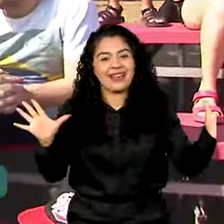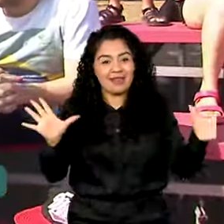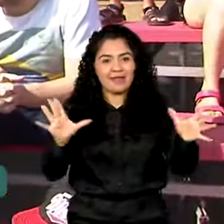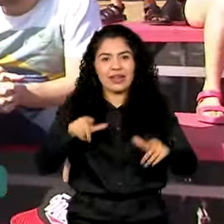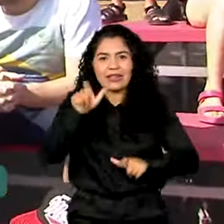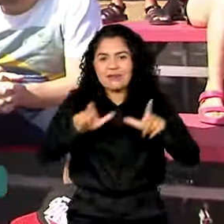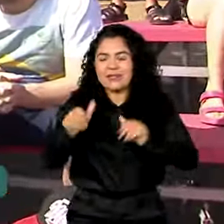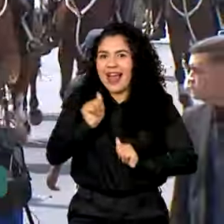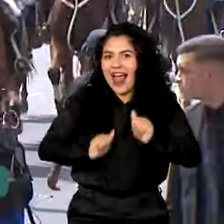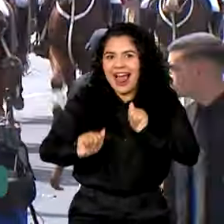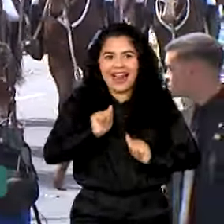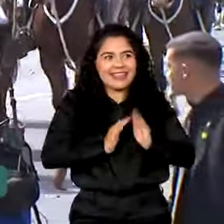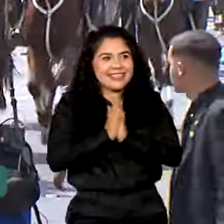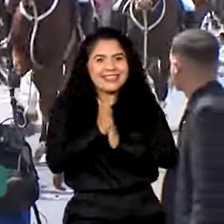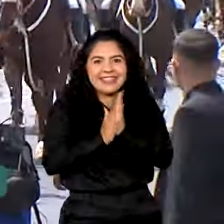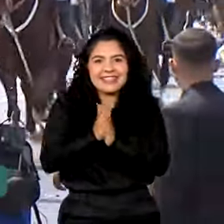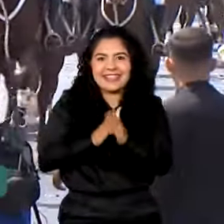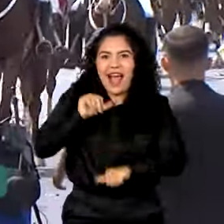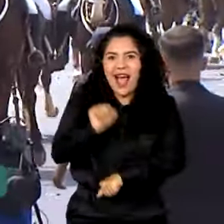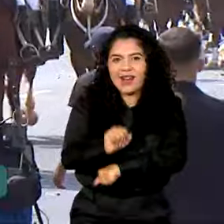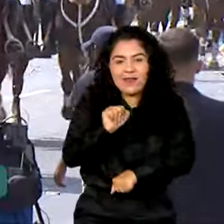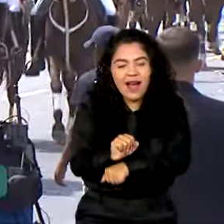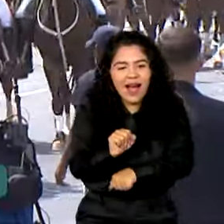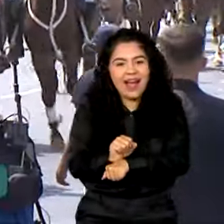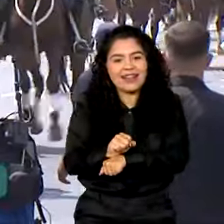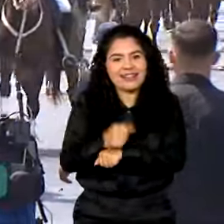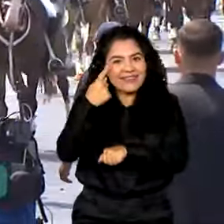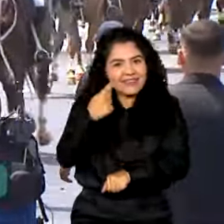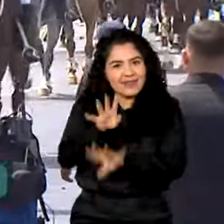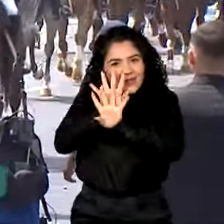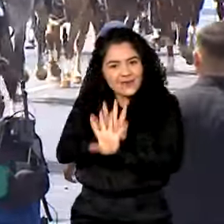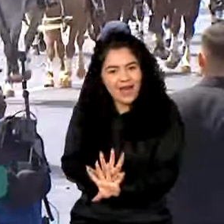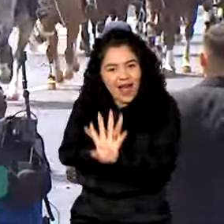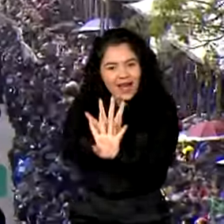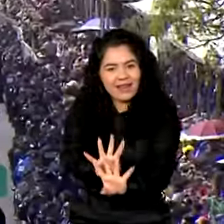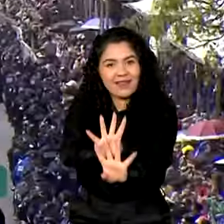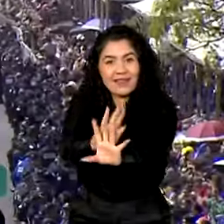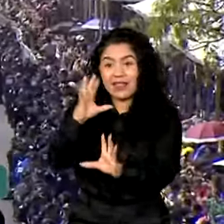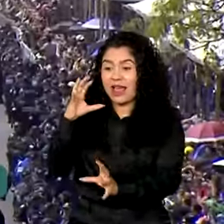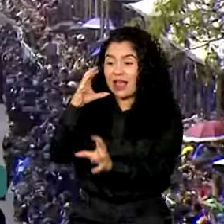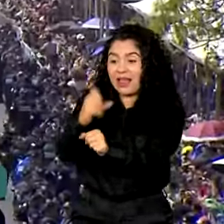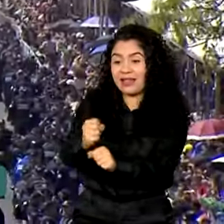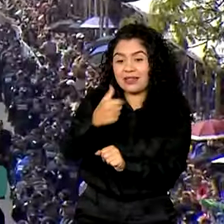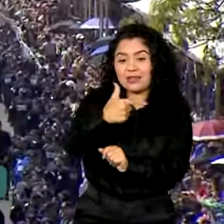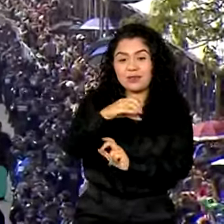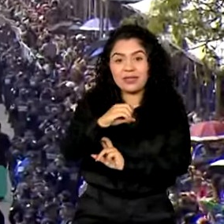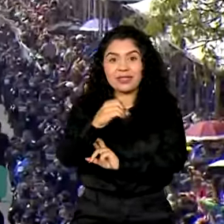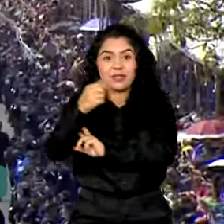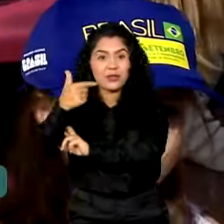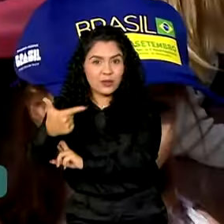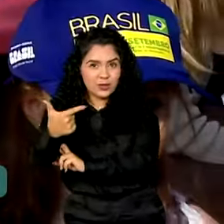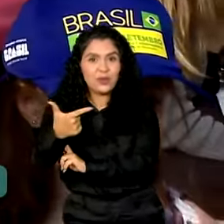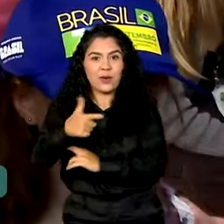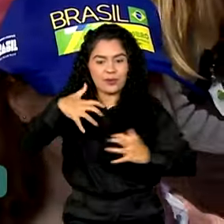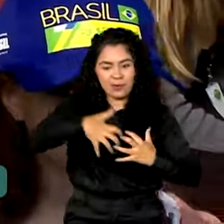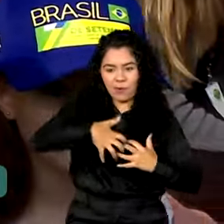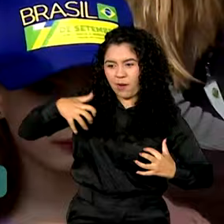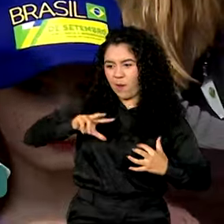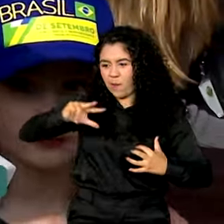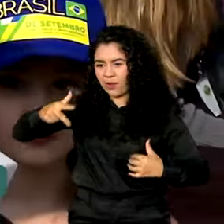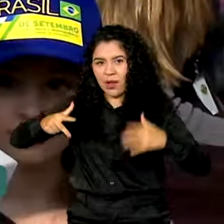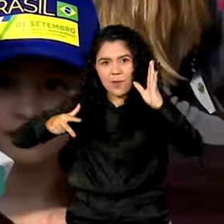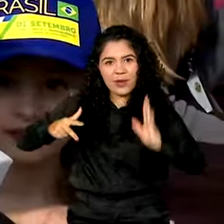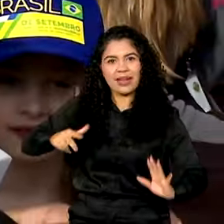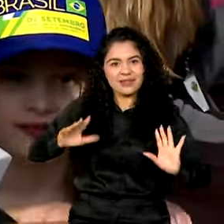ansioso o desfile em homenagem aos 202 anos de independência do Brasil. Eu estava aqui